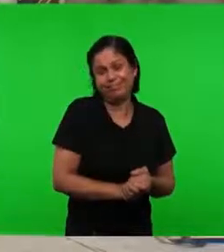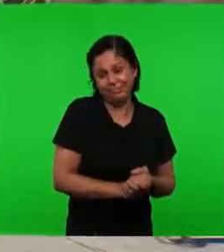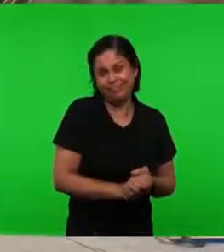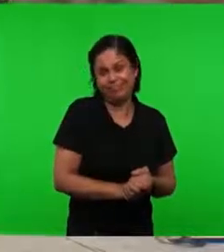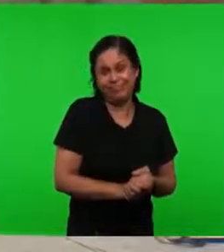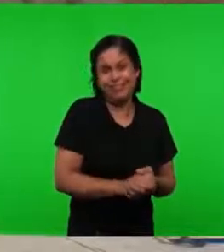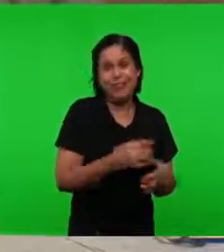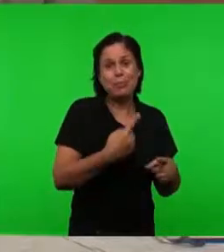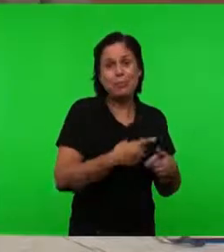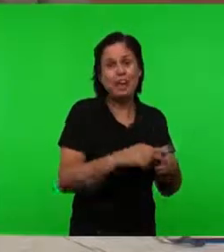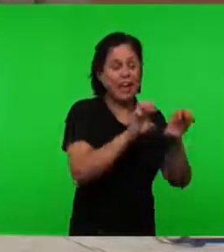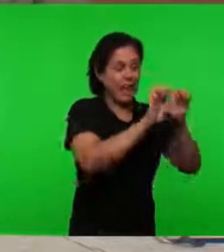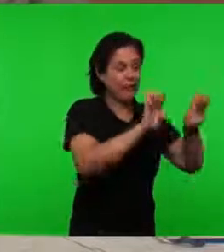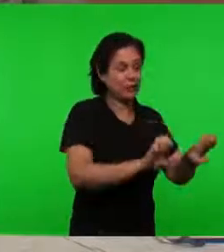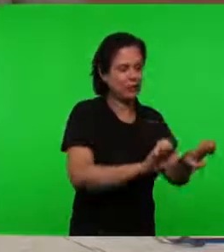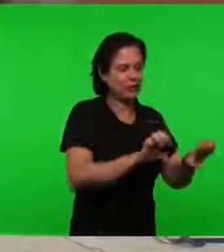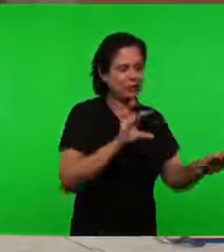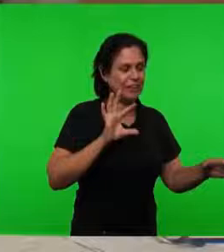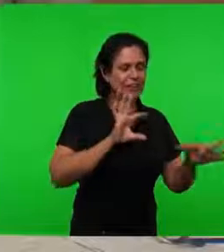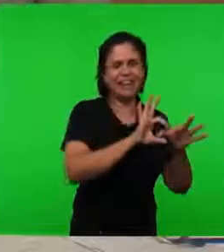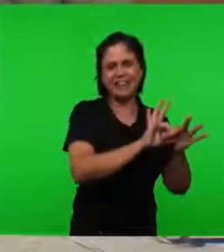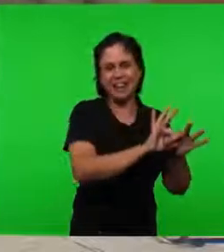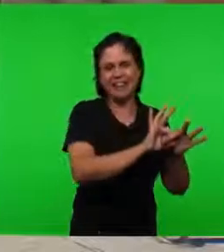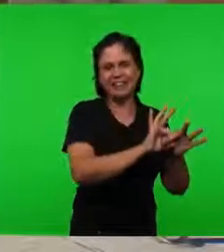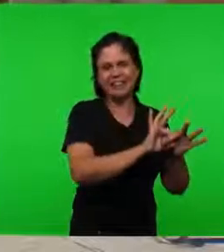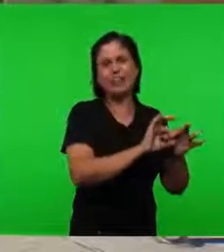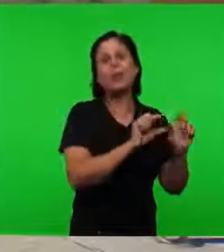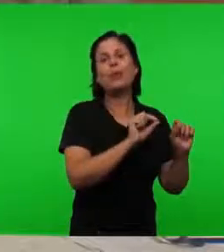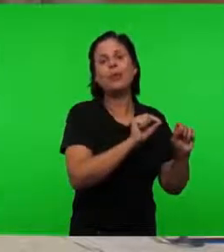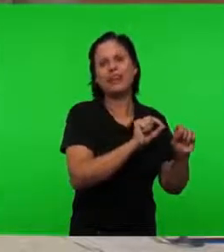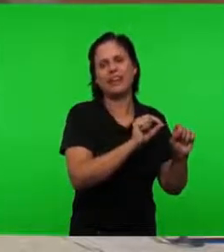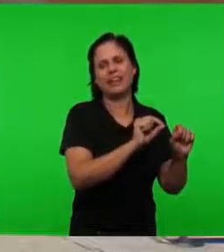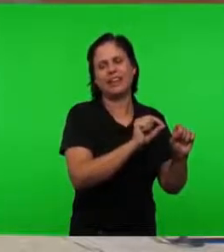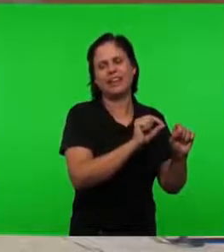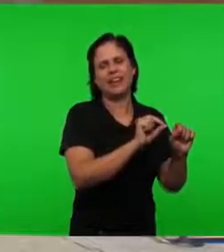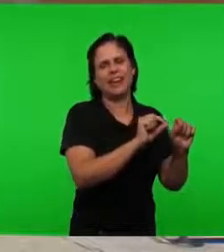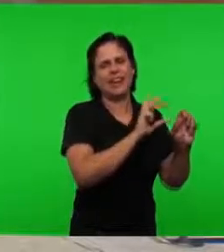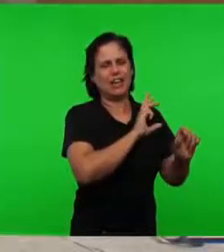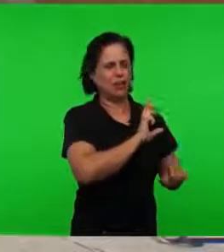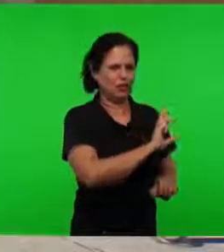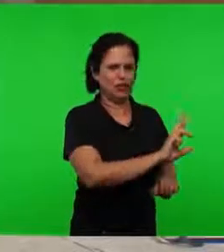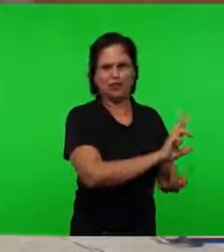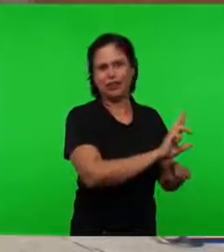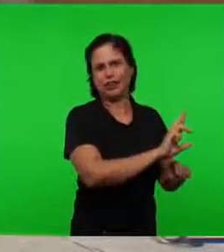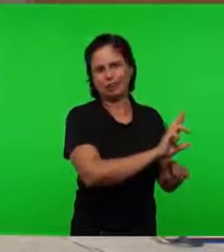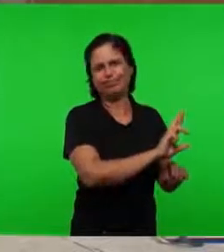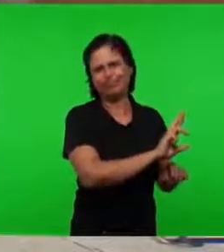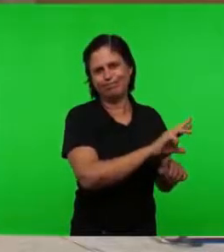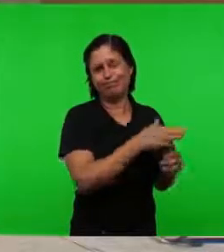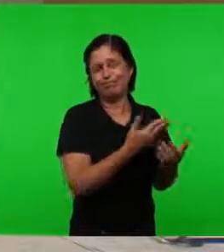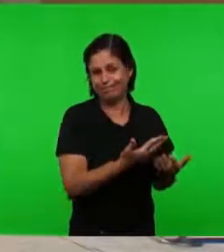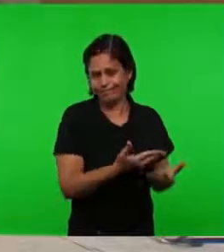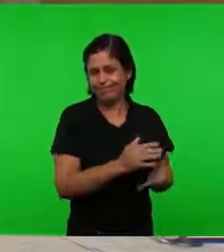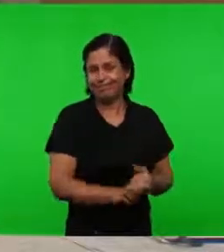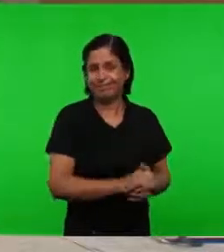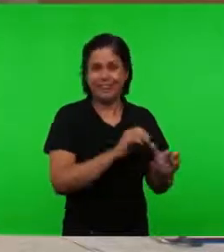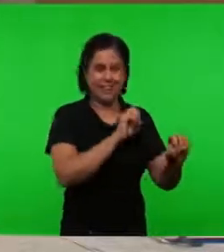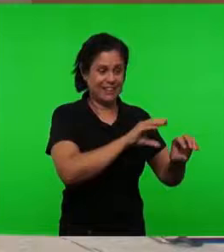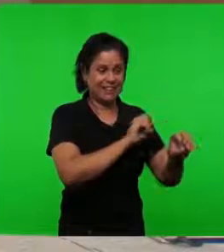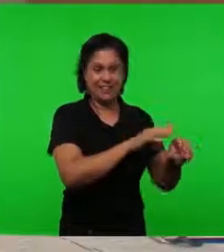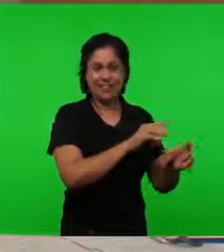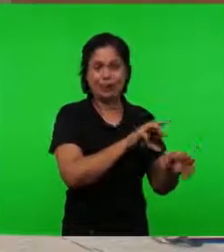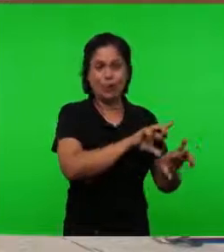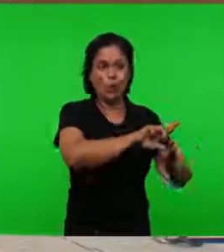Doutrinária Começa A produzir Um tipo De ensino